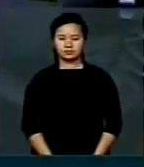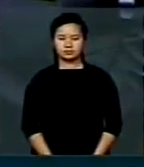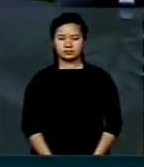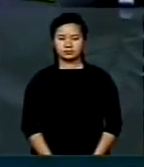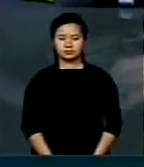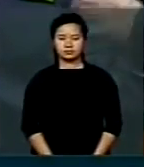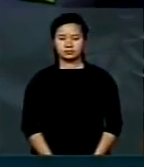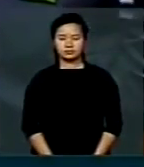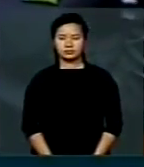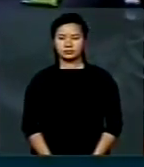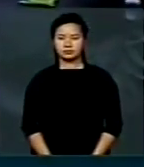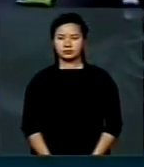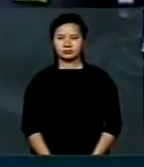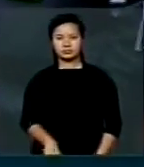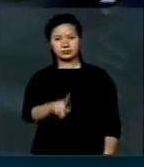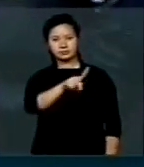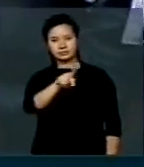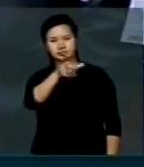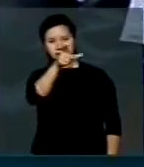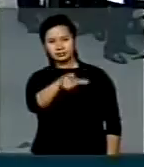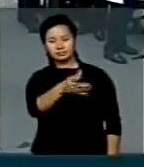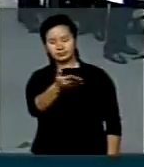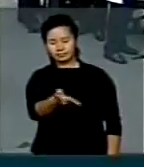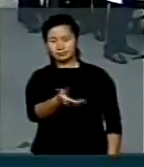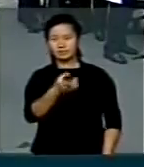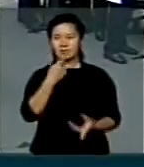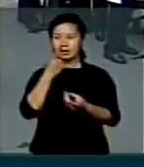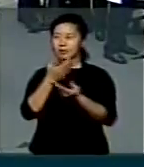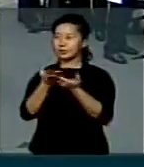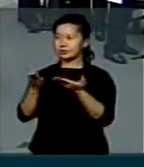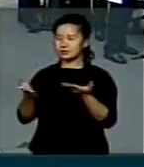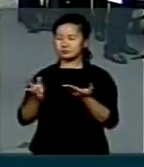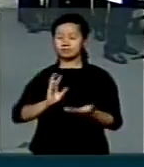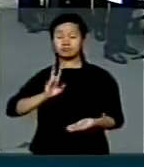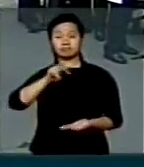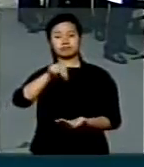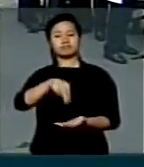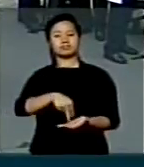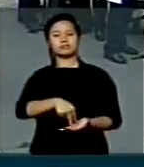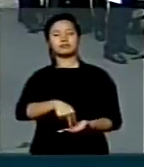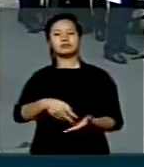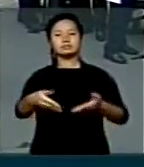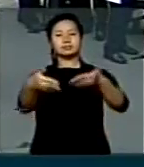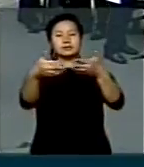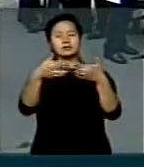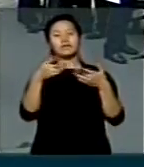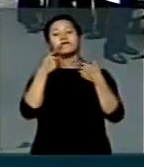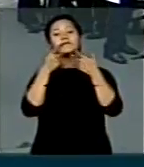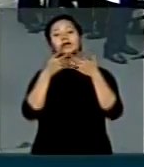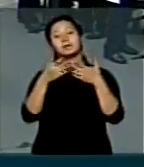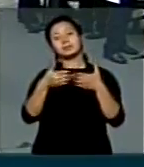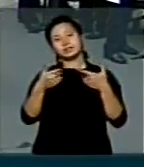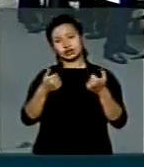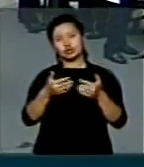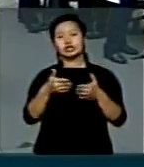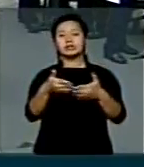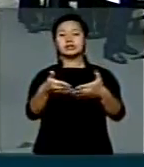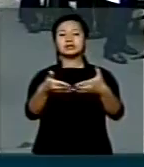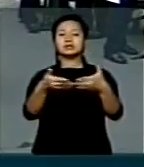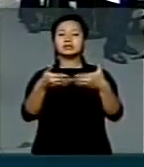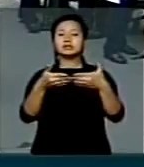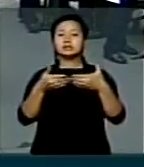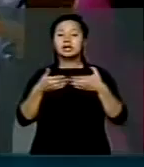senhores deputados e deputadas, eu venho aqui para pedir licença ao meu partido, Democratas, e